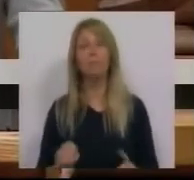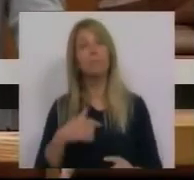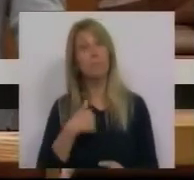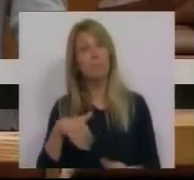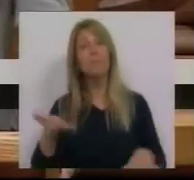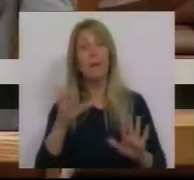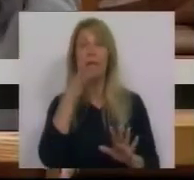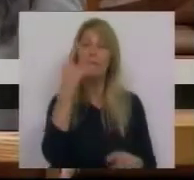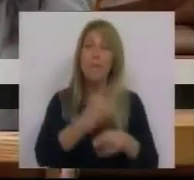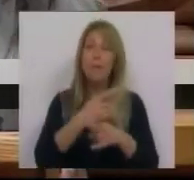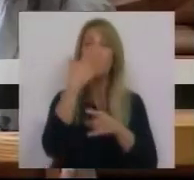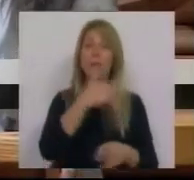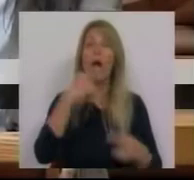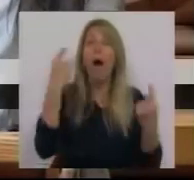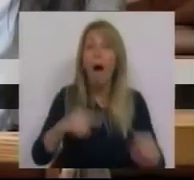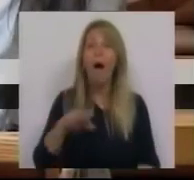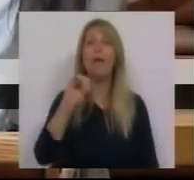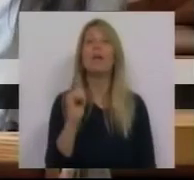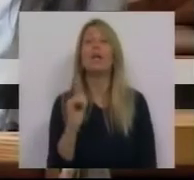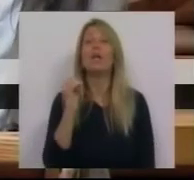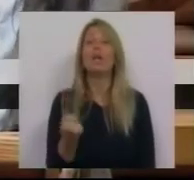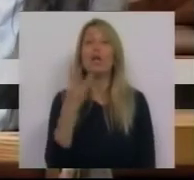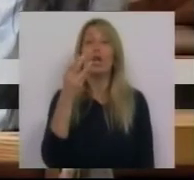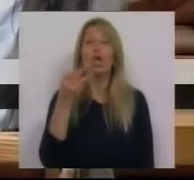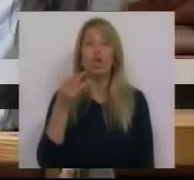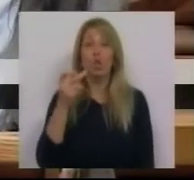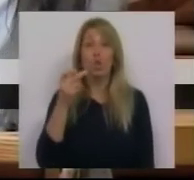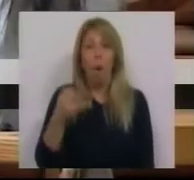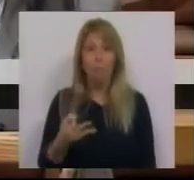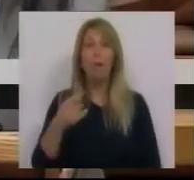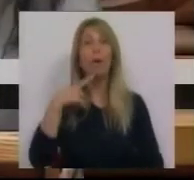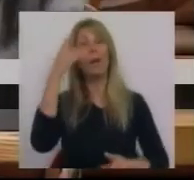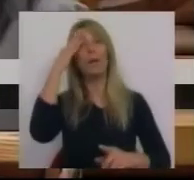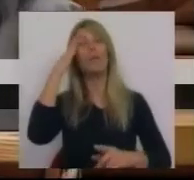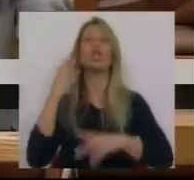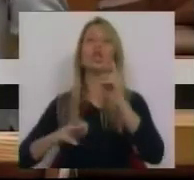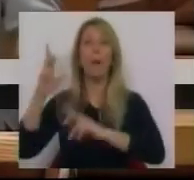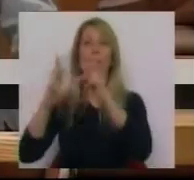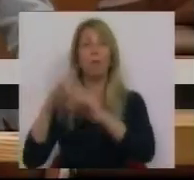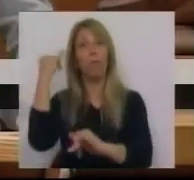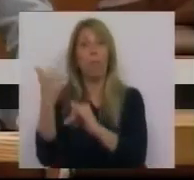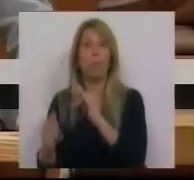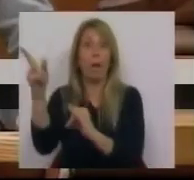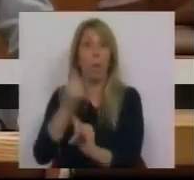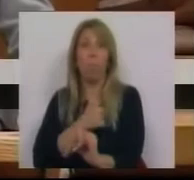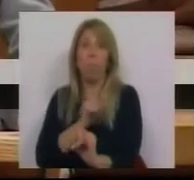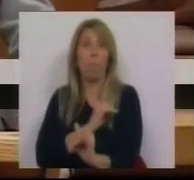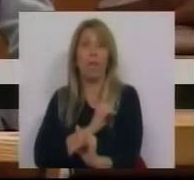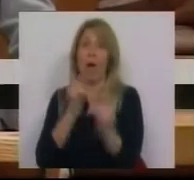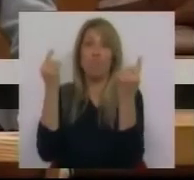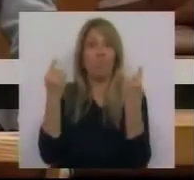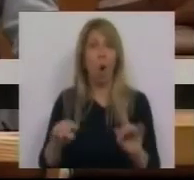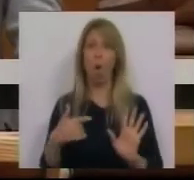houvesse um swap especulativo, o risco era do parceiro privado. O parceiro público não pagaria nem mais um